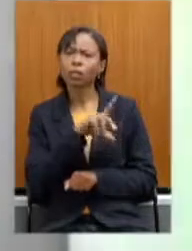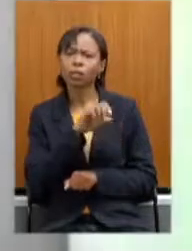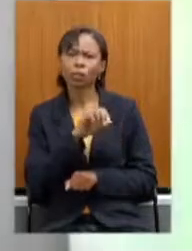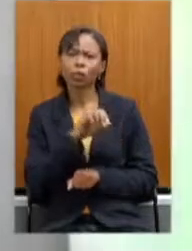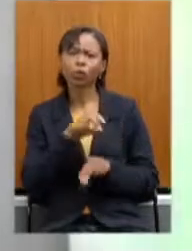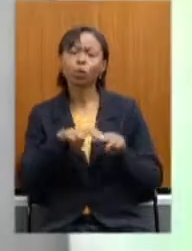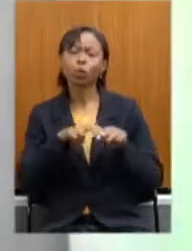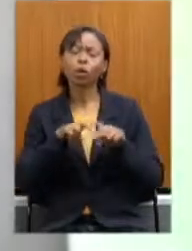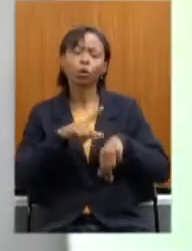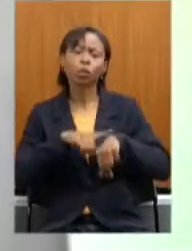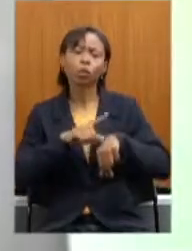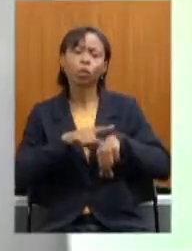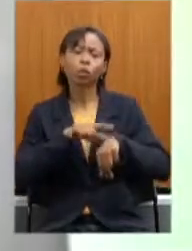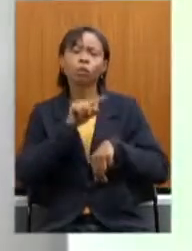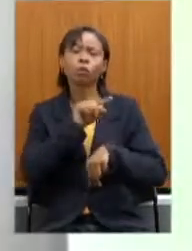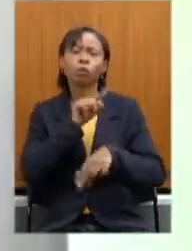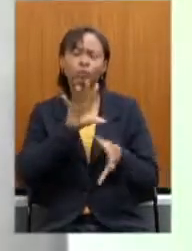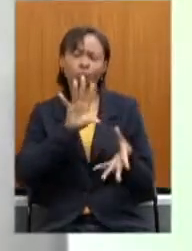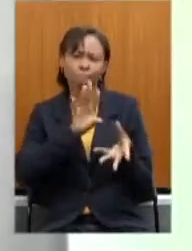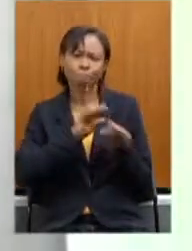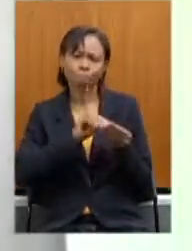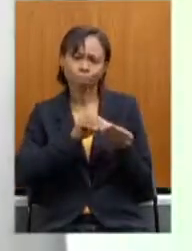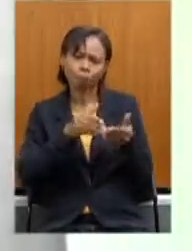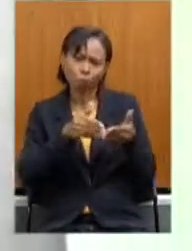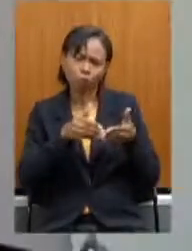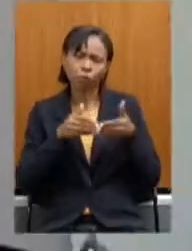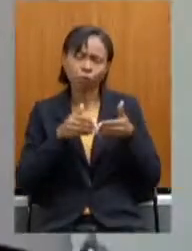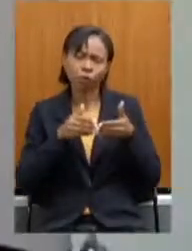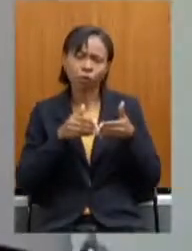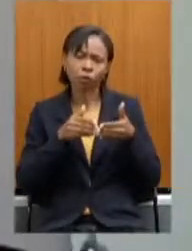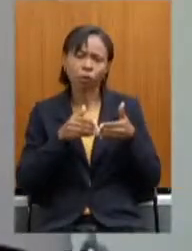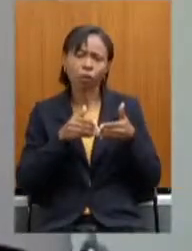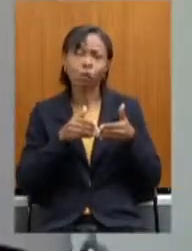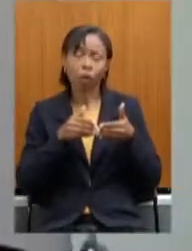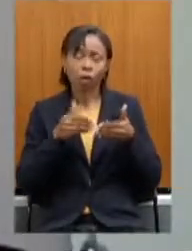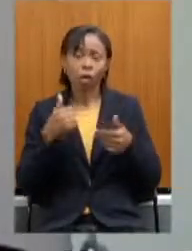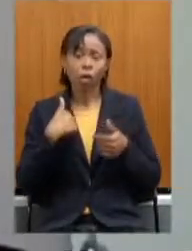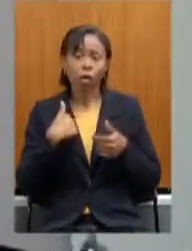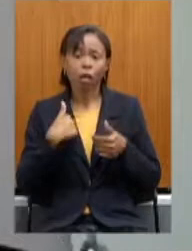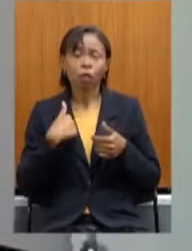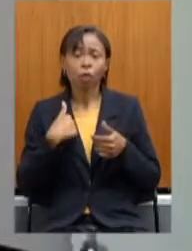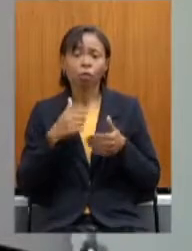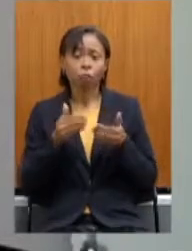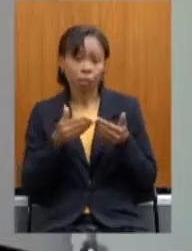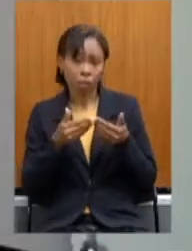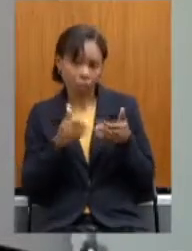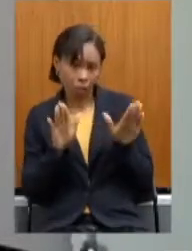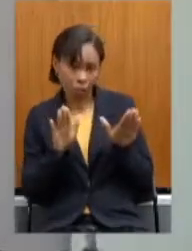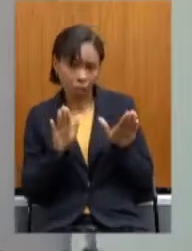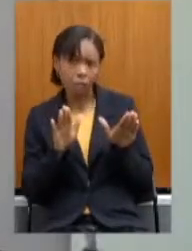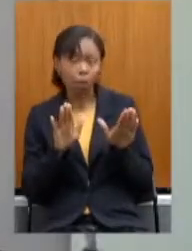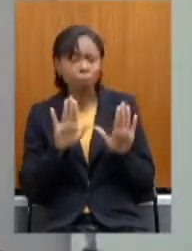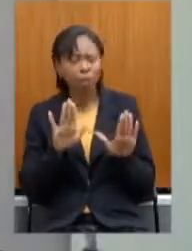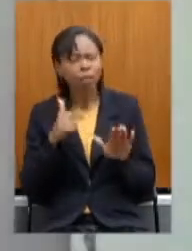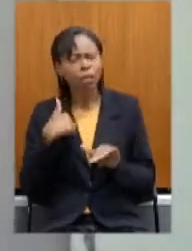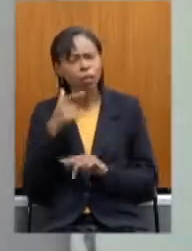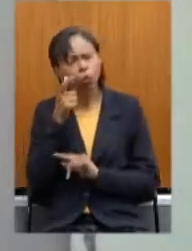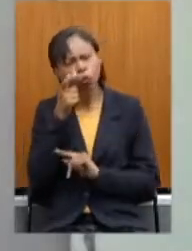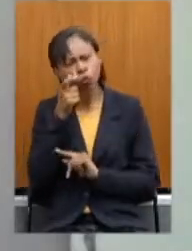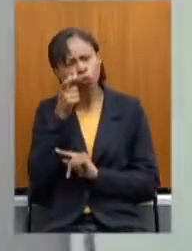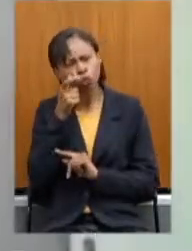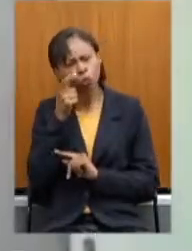causa do tempo, você concluísse. Eu já estou terminando. Eu vou abrir mais e vou deixar, eu estou curioso aqui.